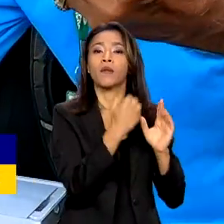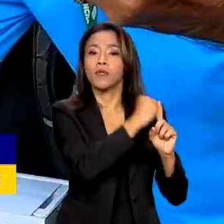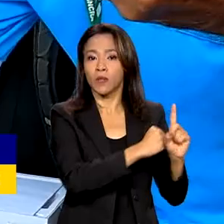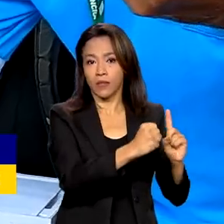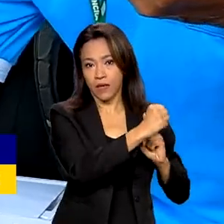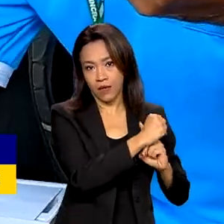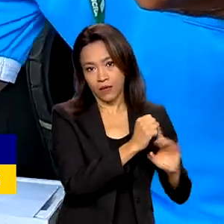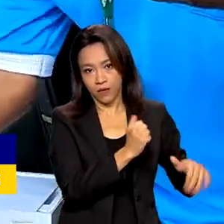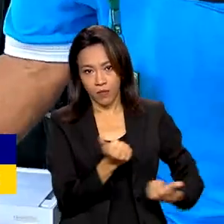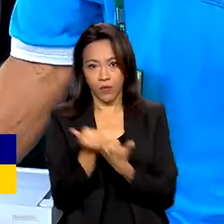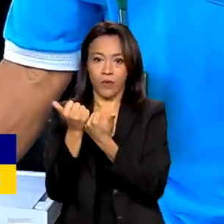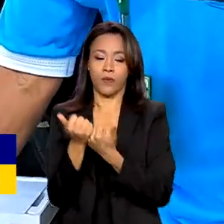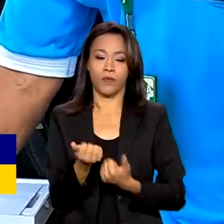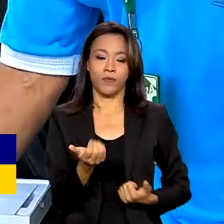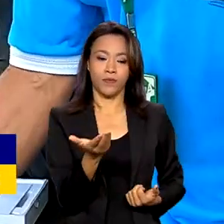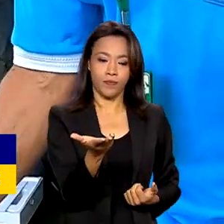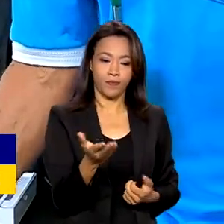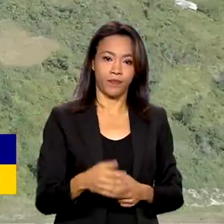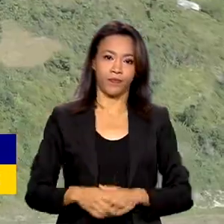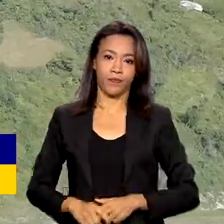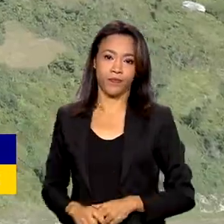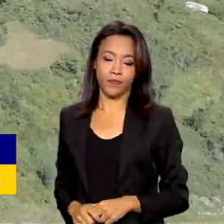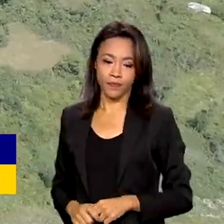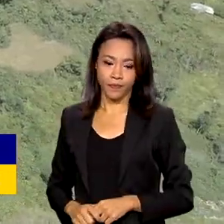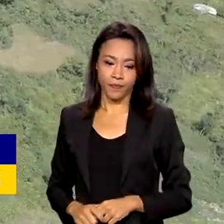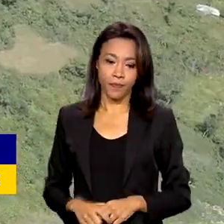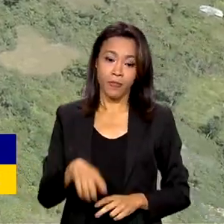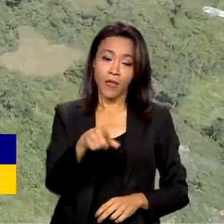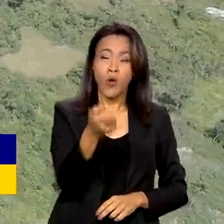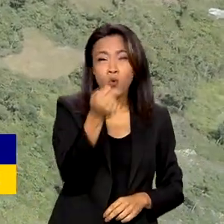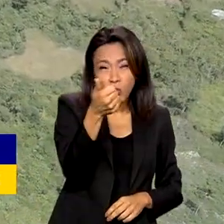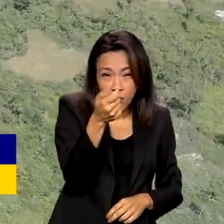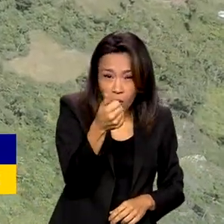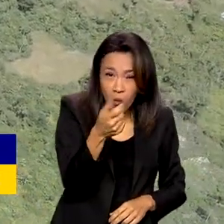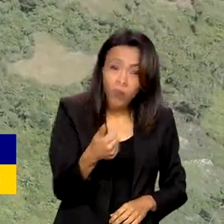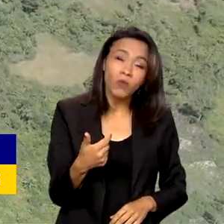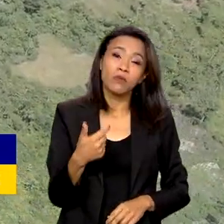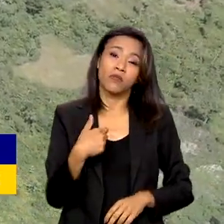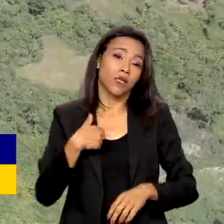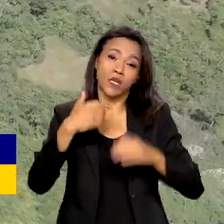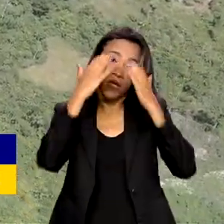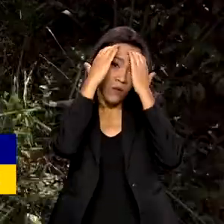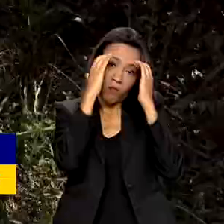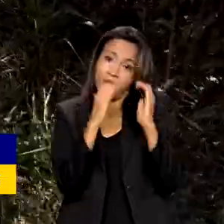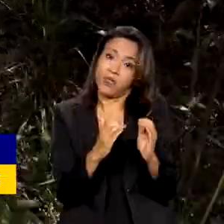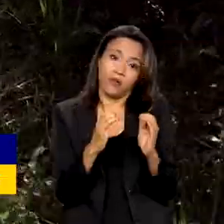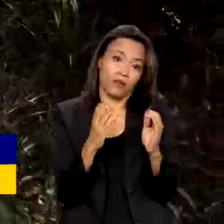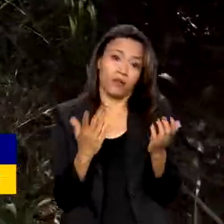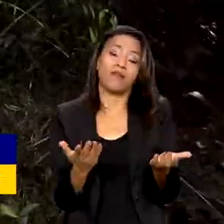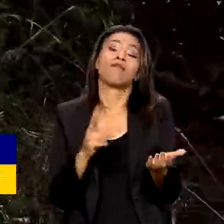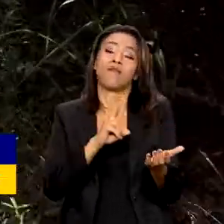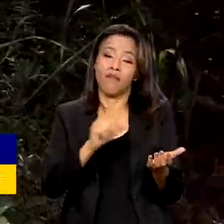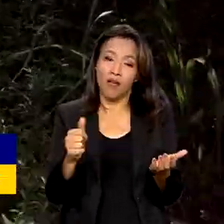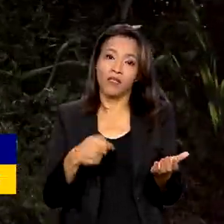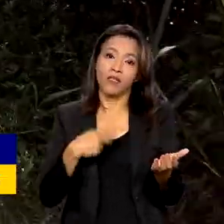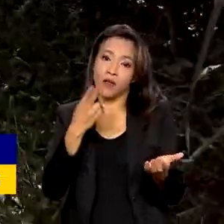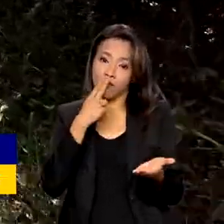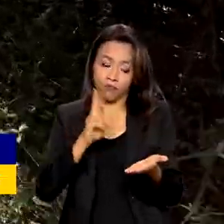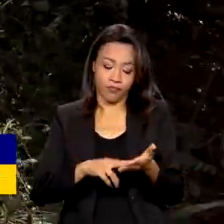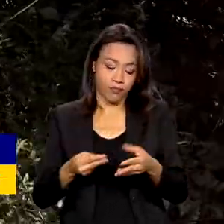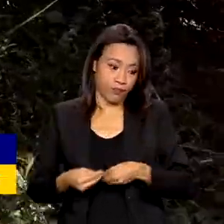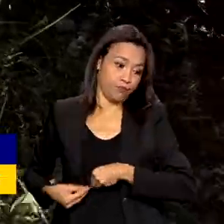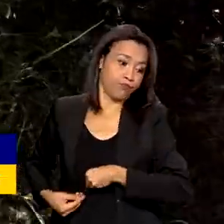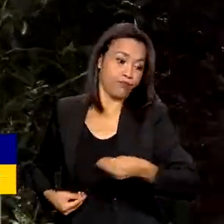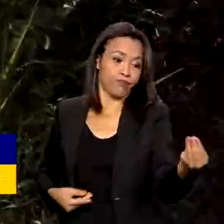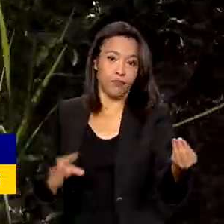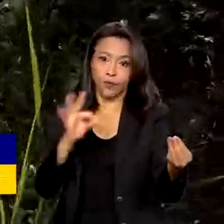Pedro? É, aqui está os dois. Já os poucos que descumpriram a determinação estão sendo notificados por